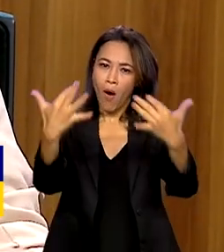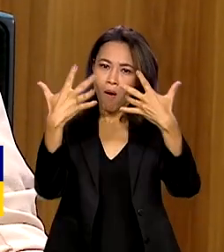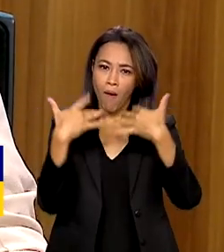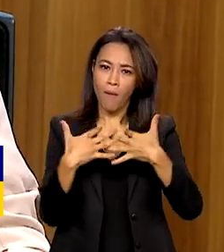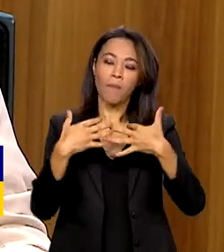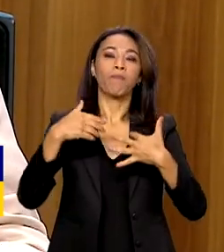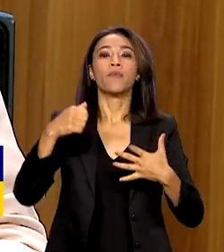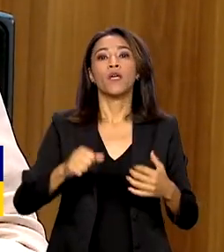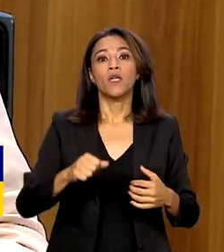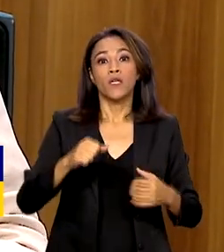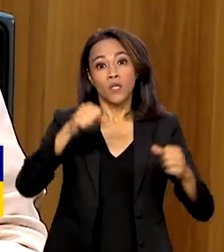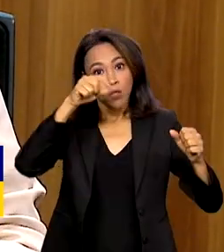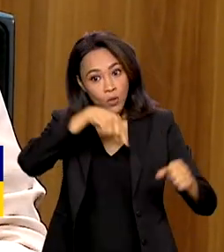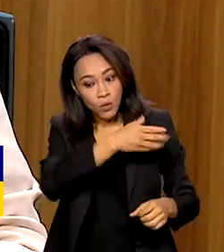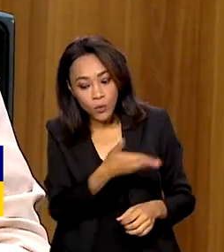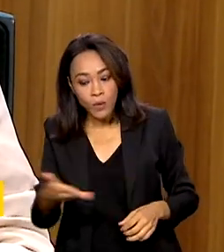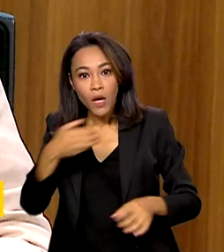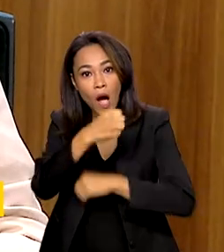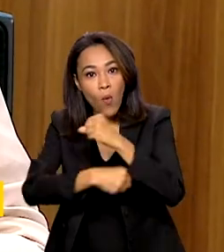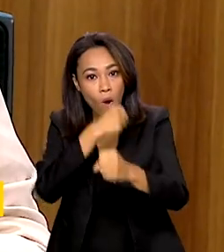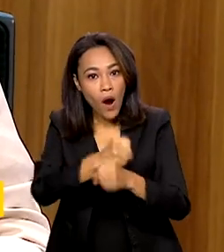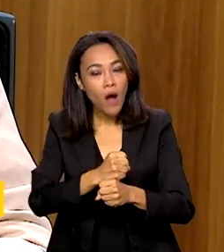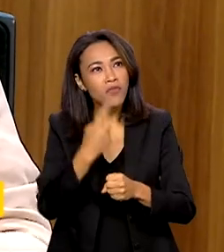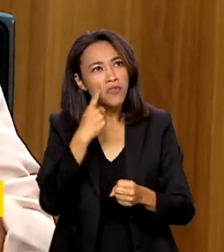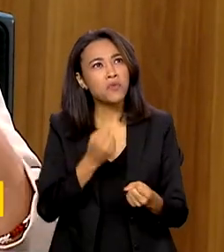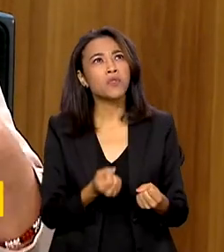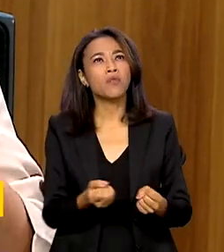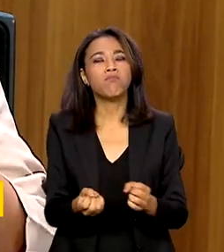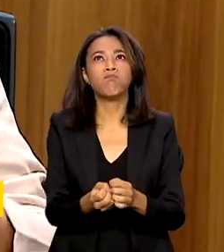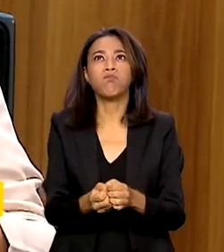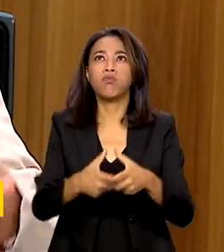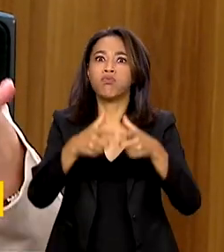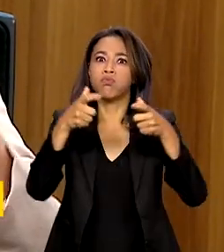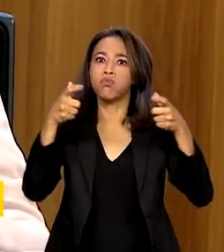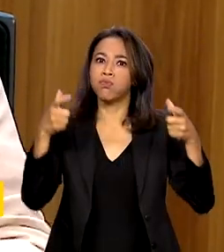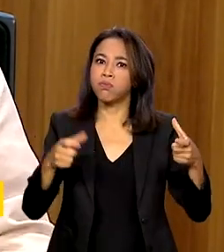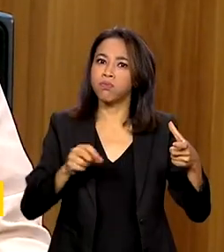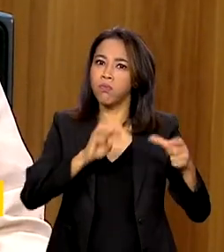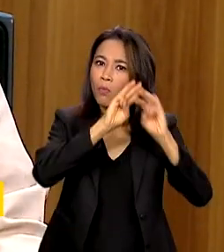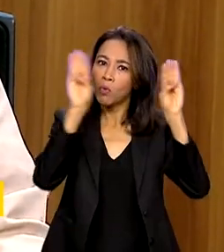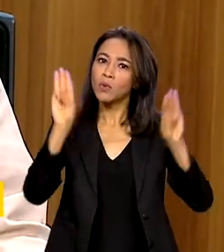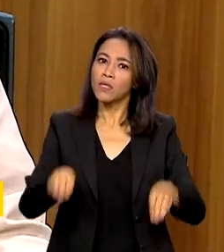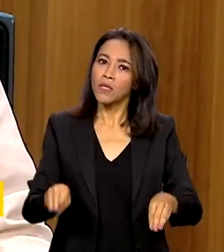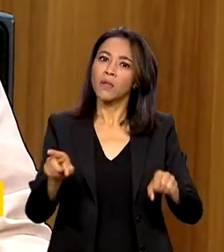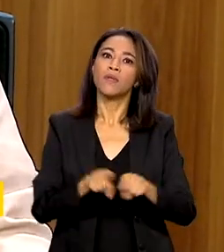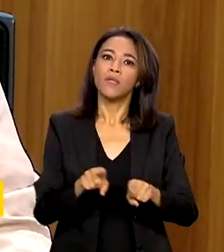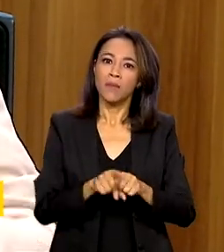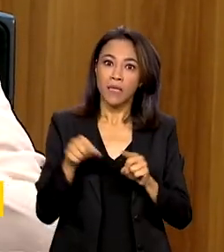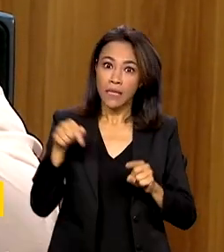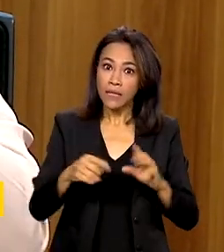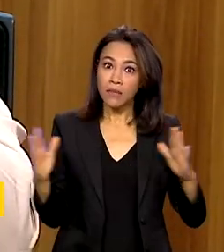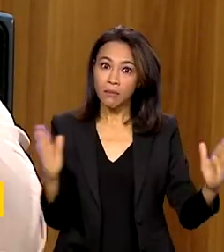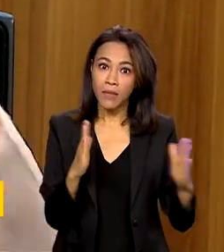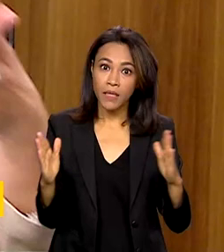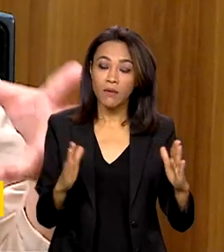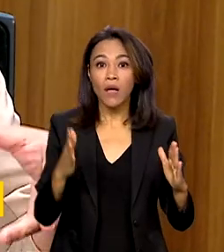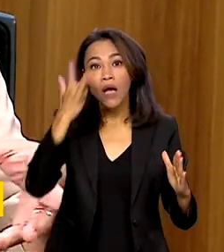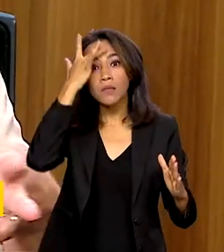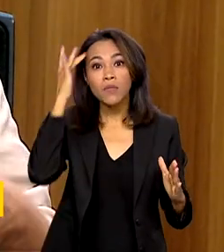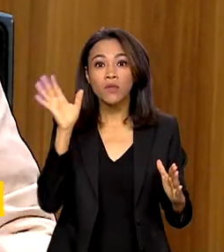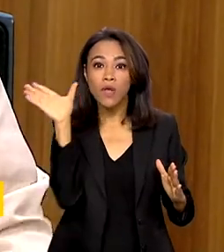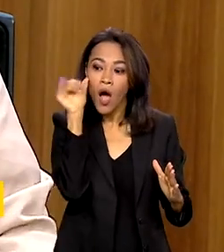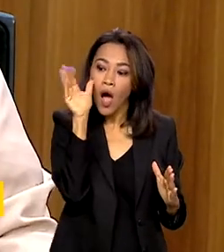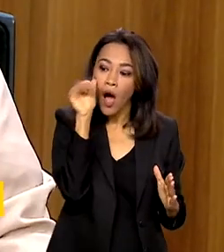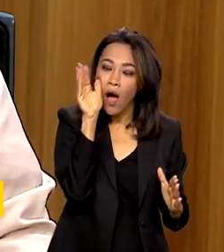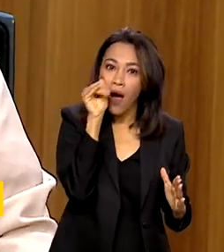viu não só o crescimento dos museus, mas também uma maior adesão, em especial nessa época, porque a divulgação